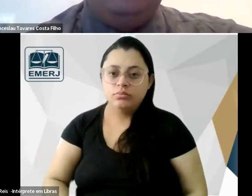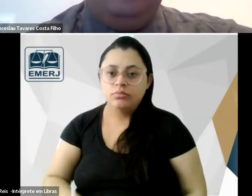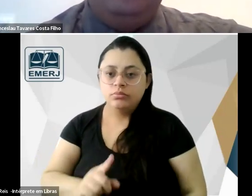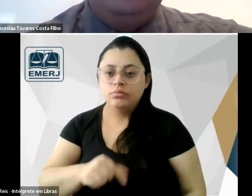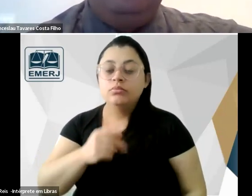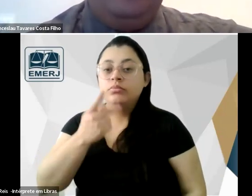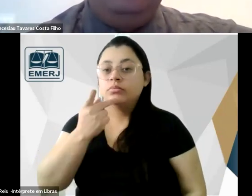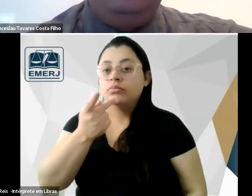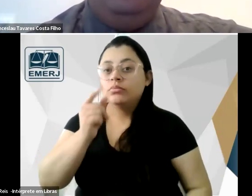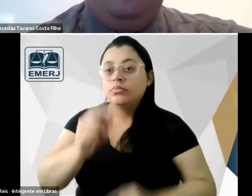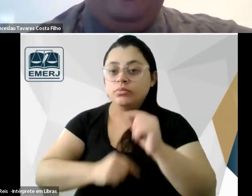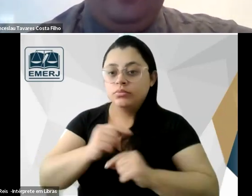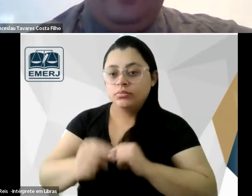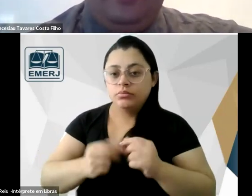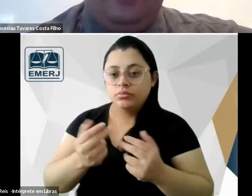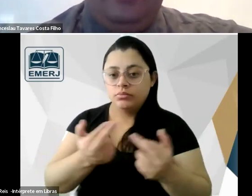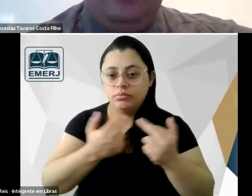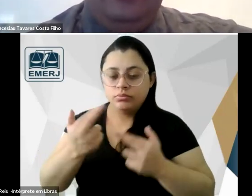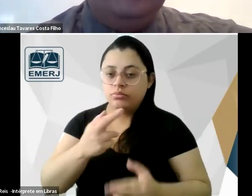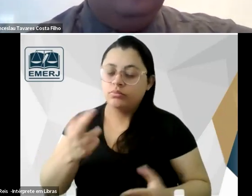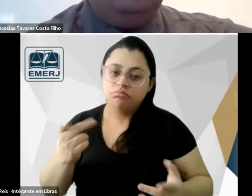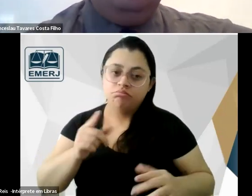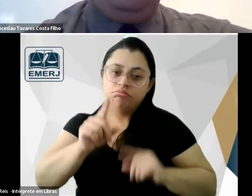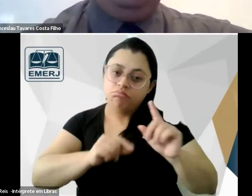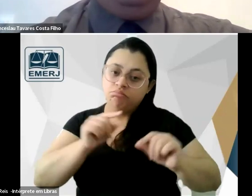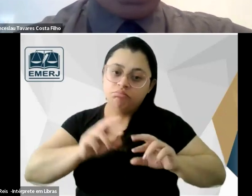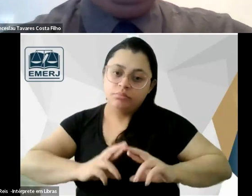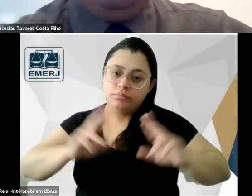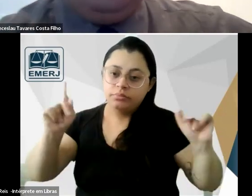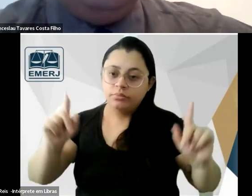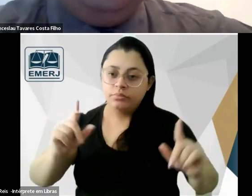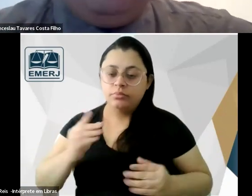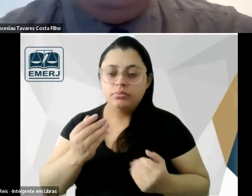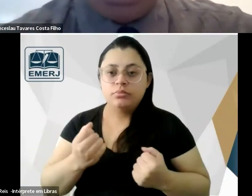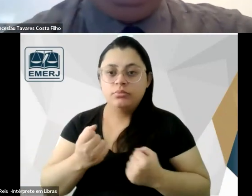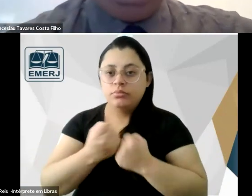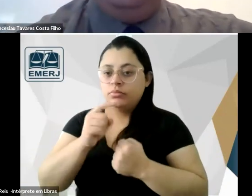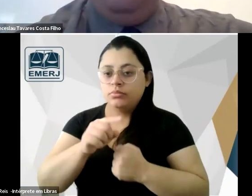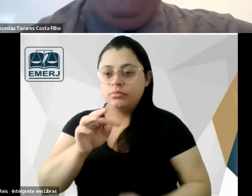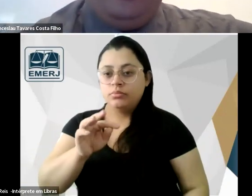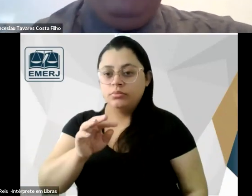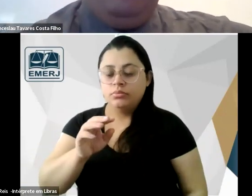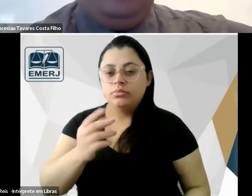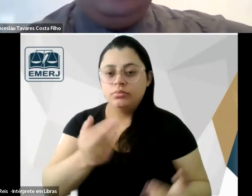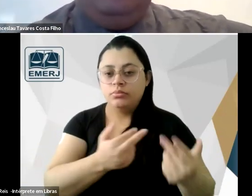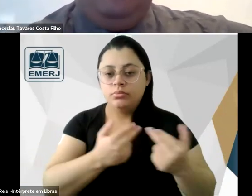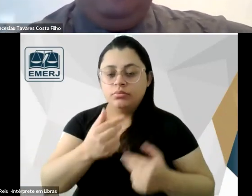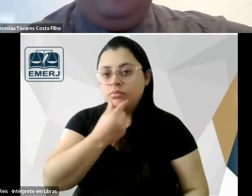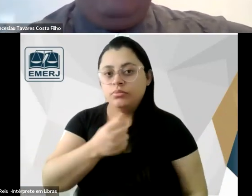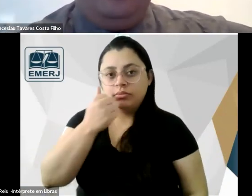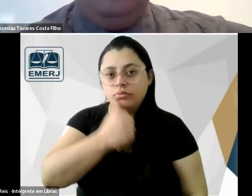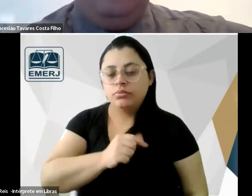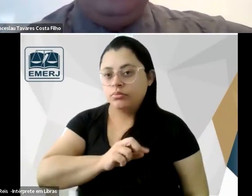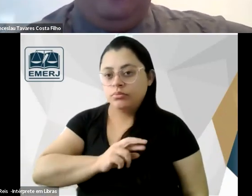dizer que a igualdade é um conceito relativo então Tobias não vai defender igualdade entre homens e mulheres o que me parece